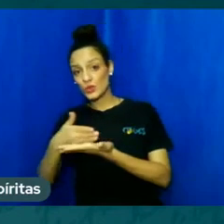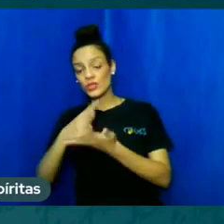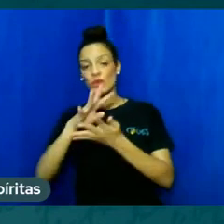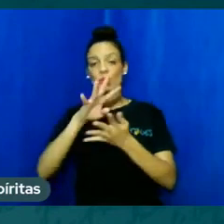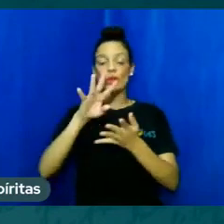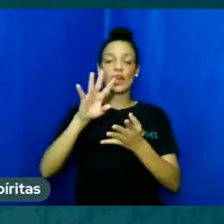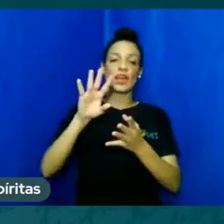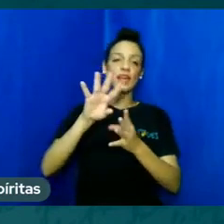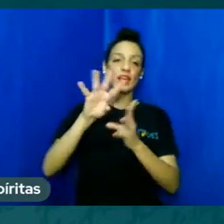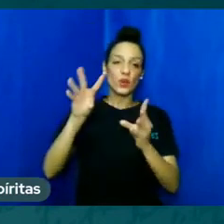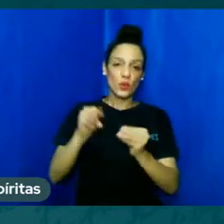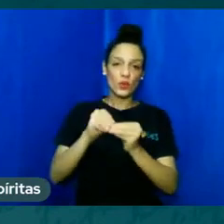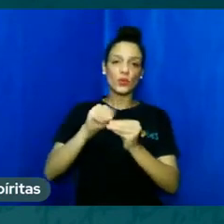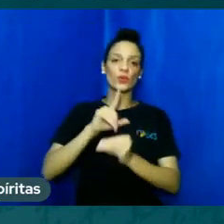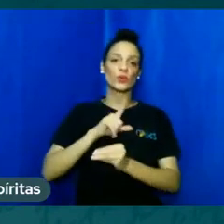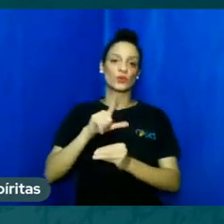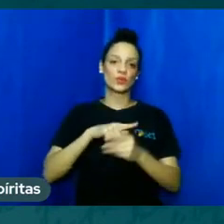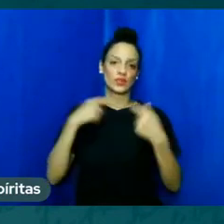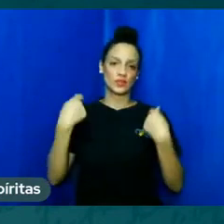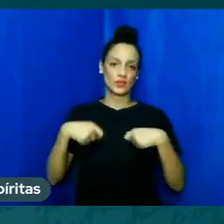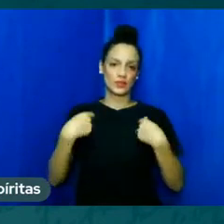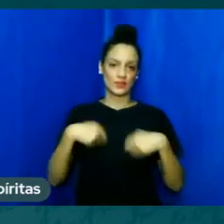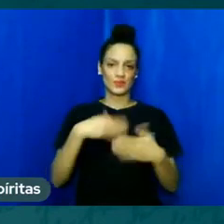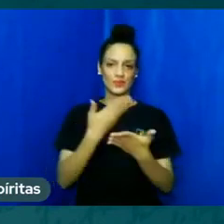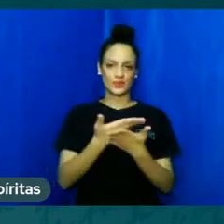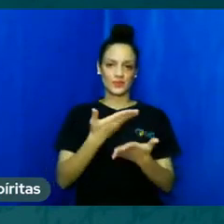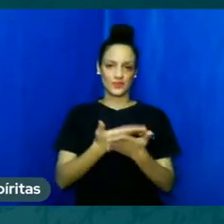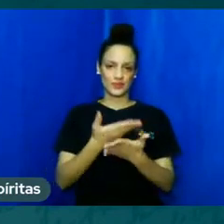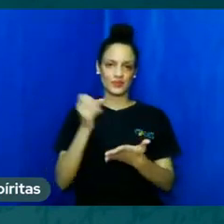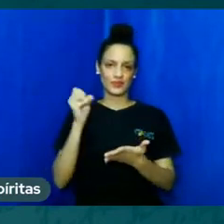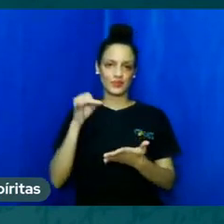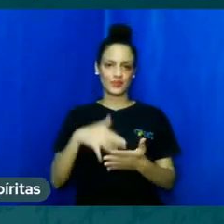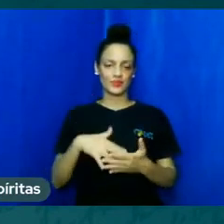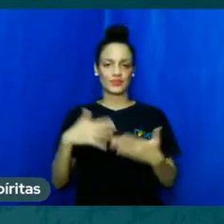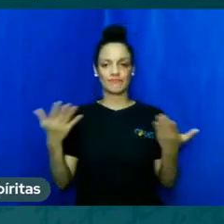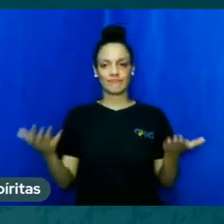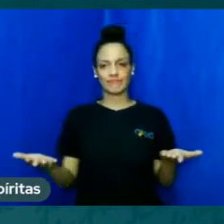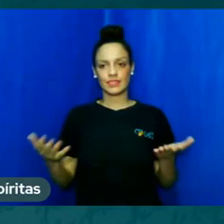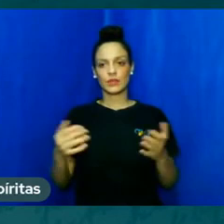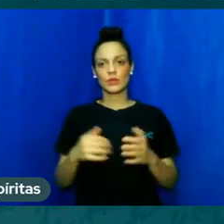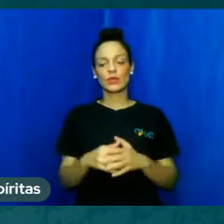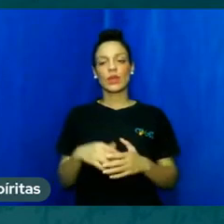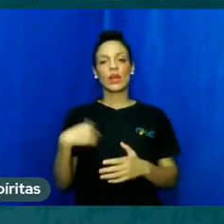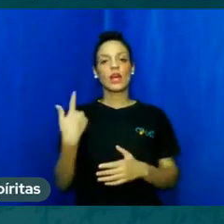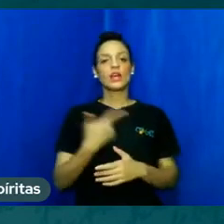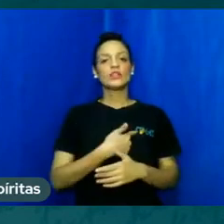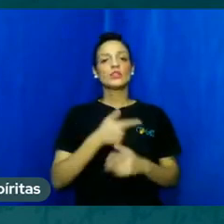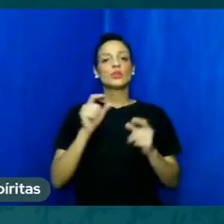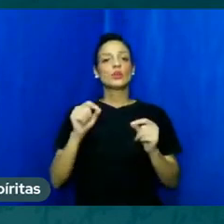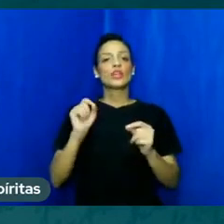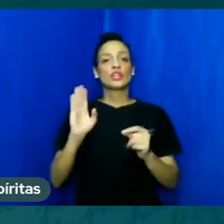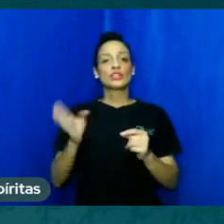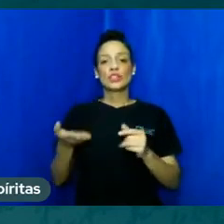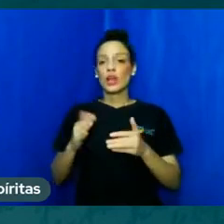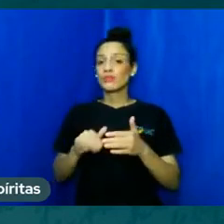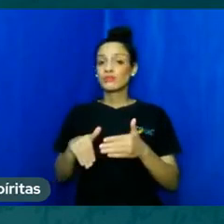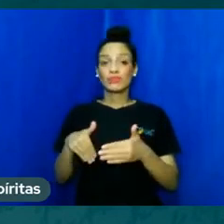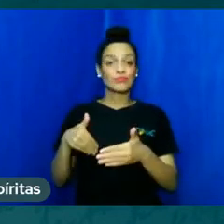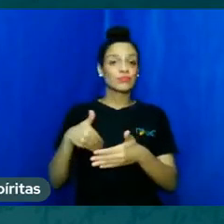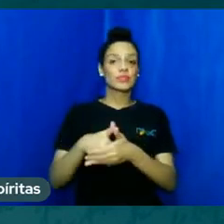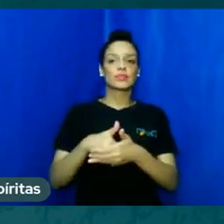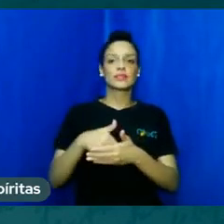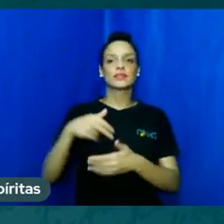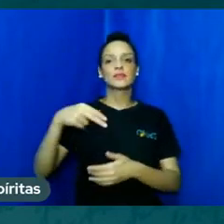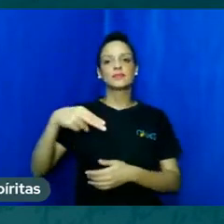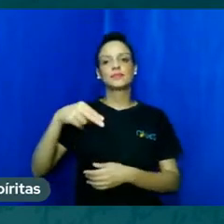estão maravilhosas nós estamos assim bastante em cima do horário a Nayara